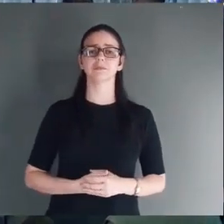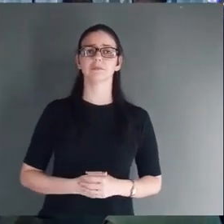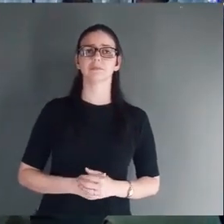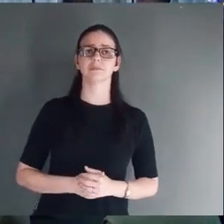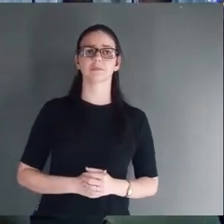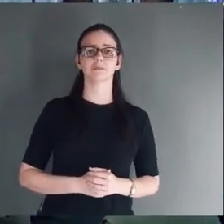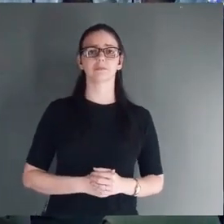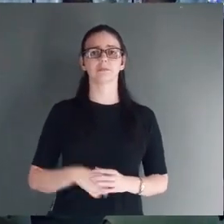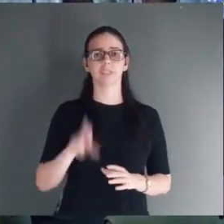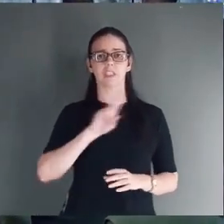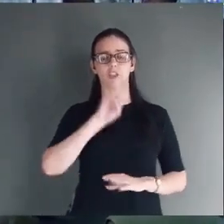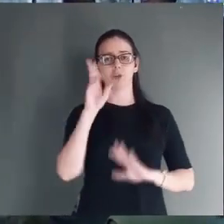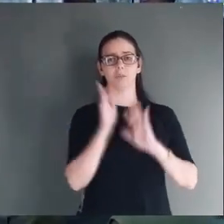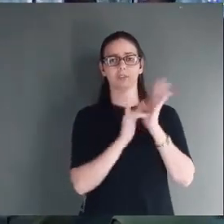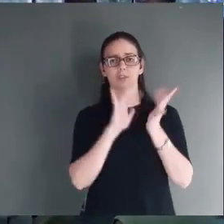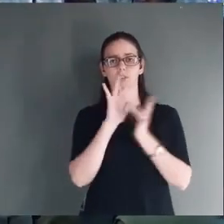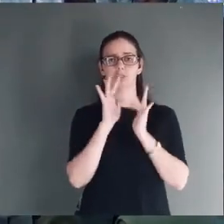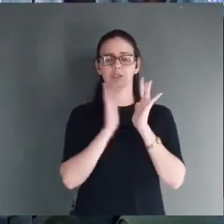Em nome de Jesus.